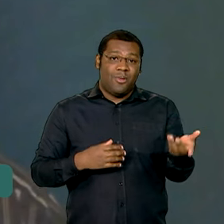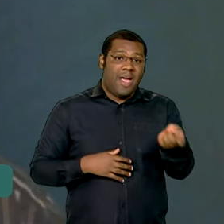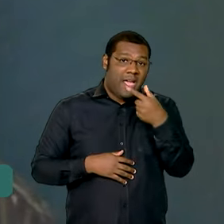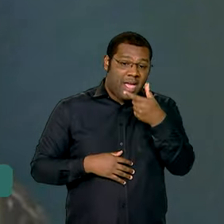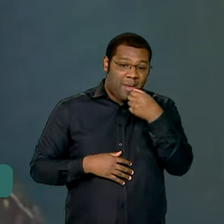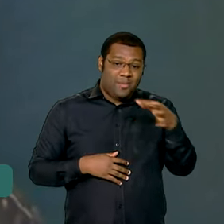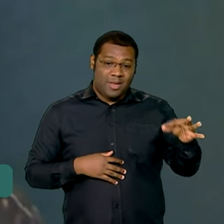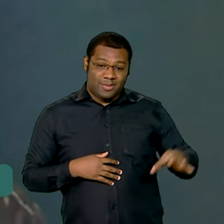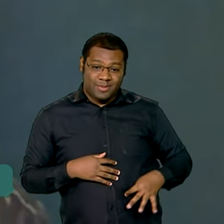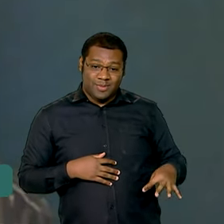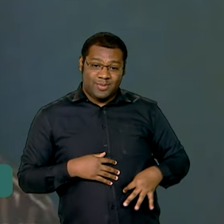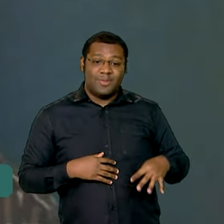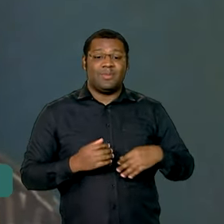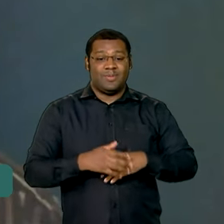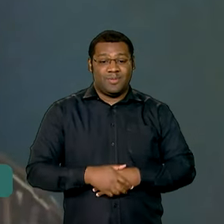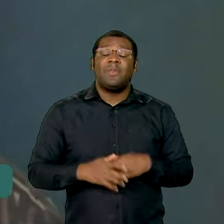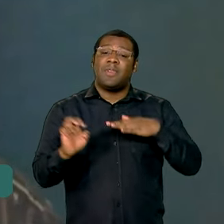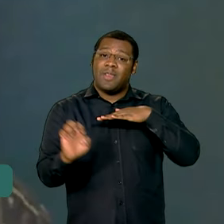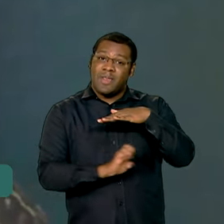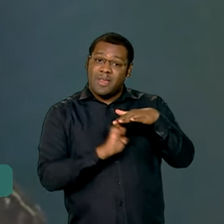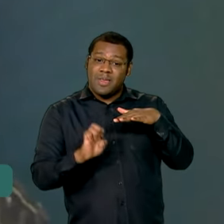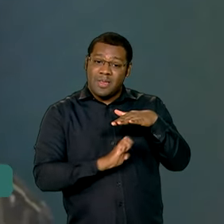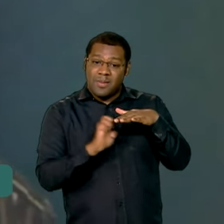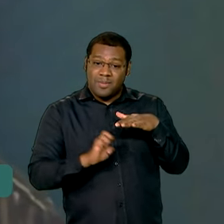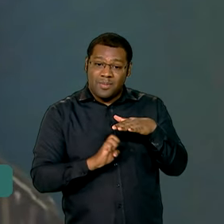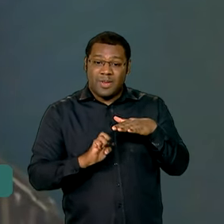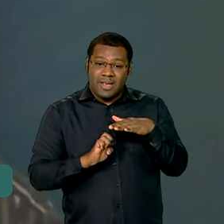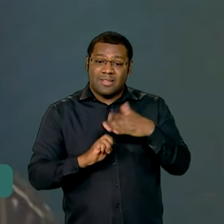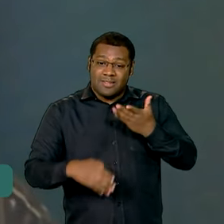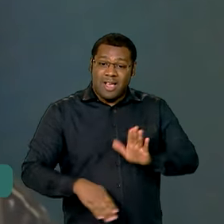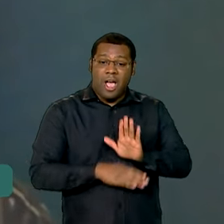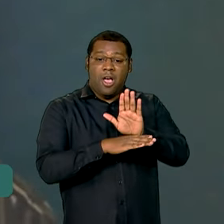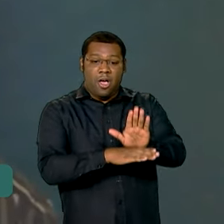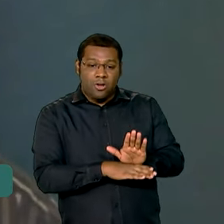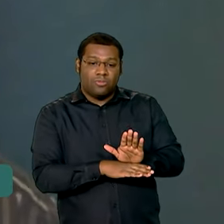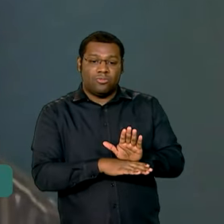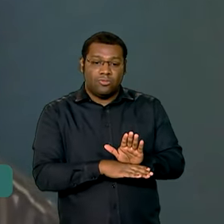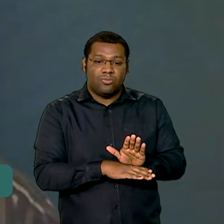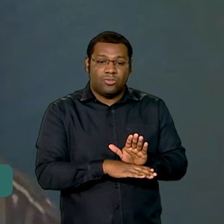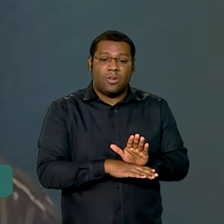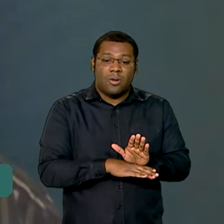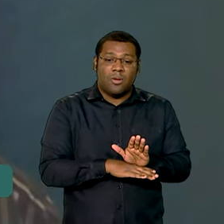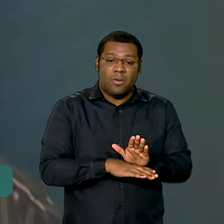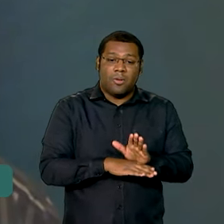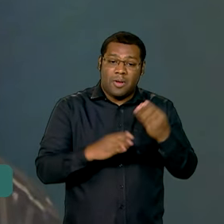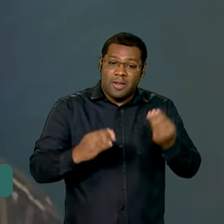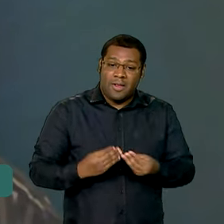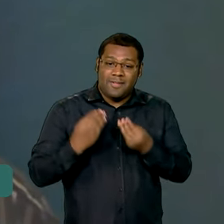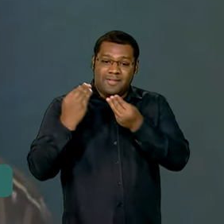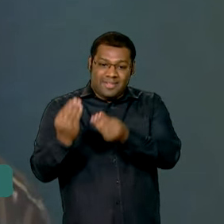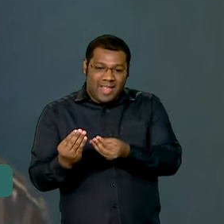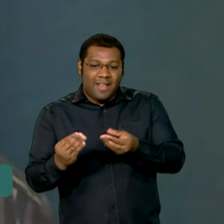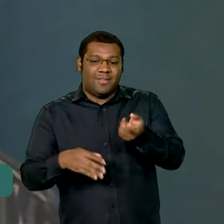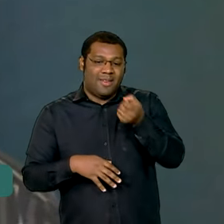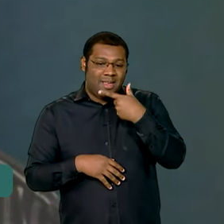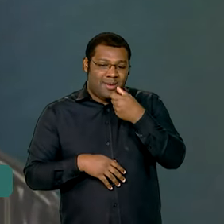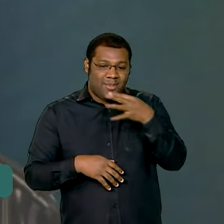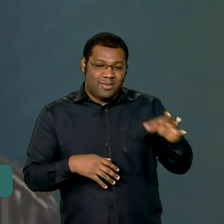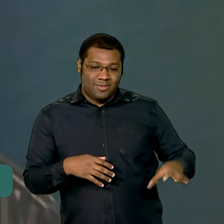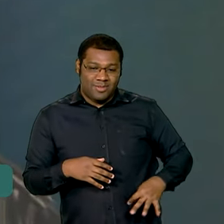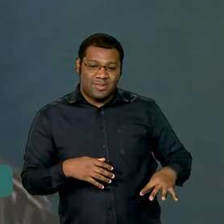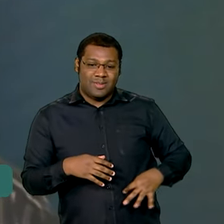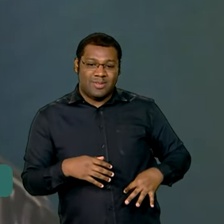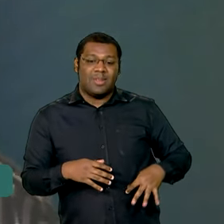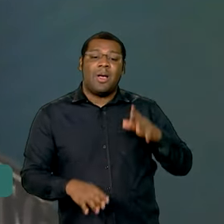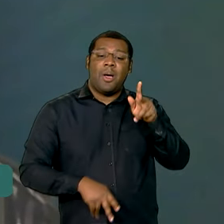para facilitar a produção, a disponibilização e tornar acessível,